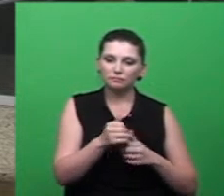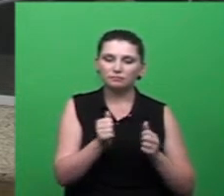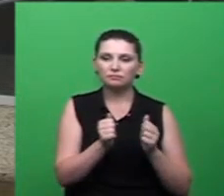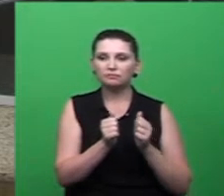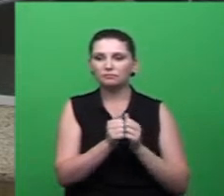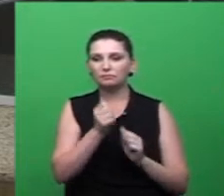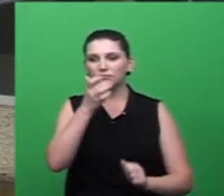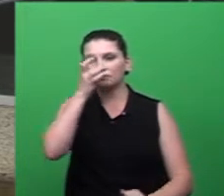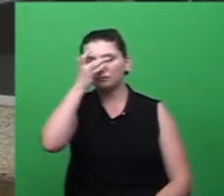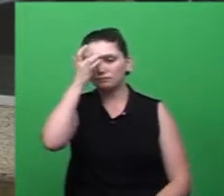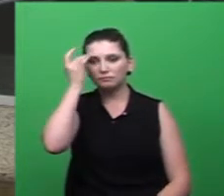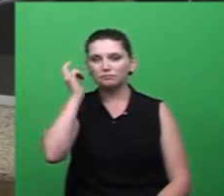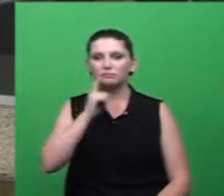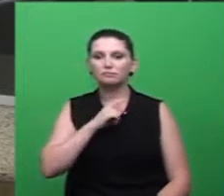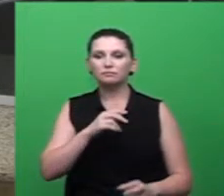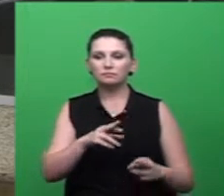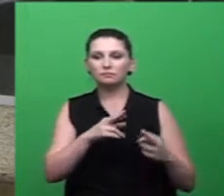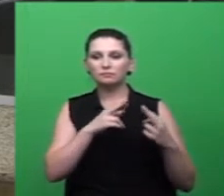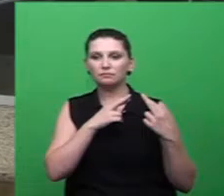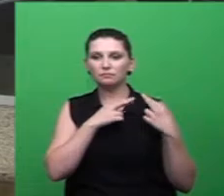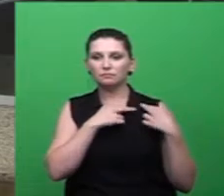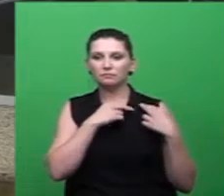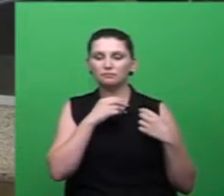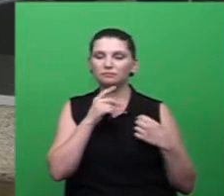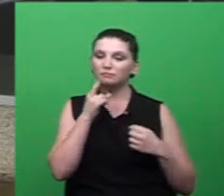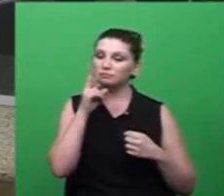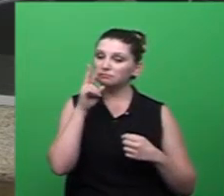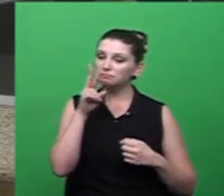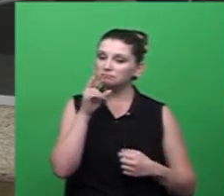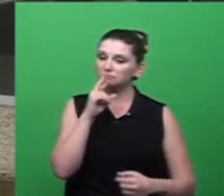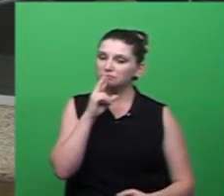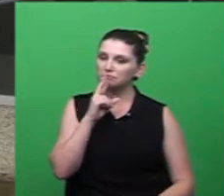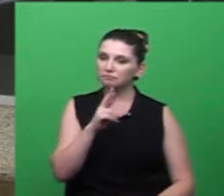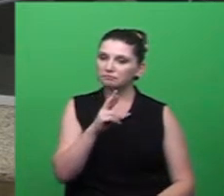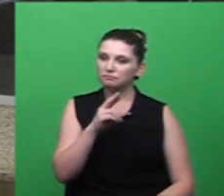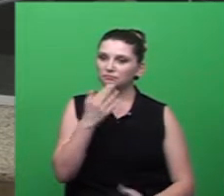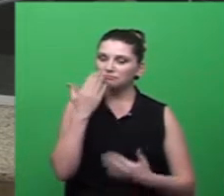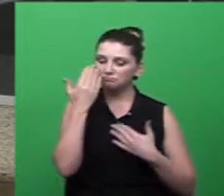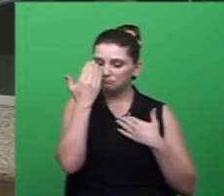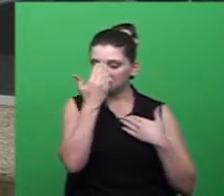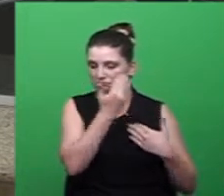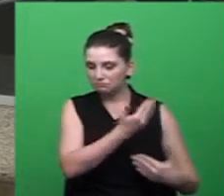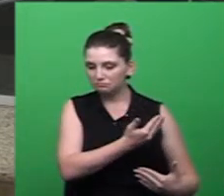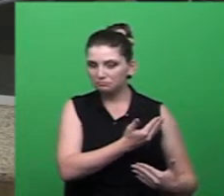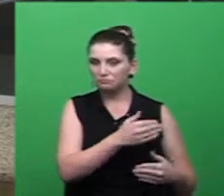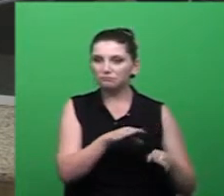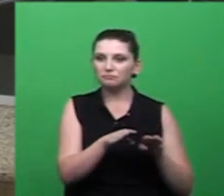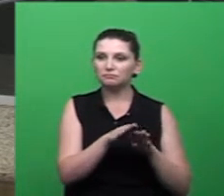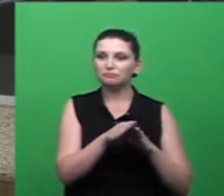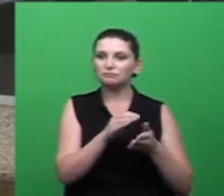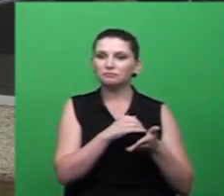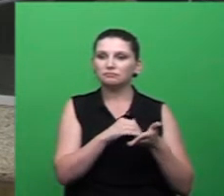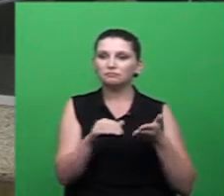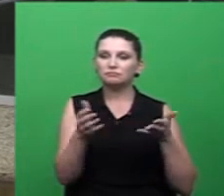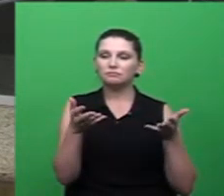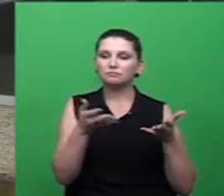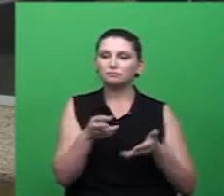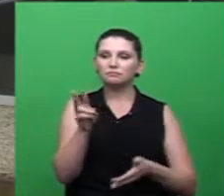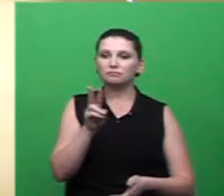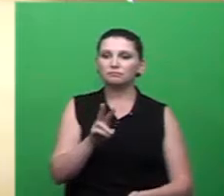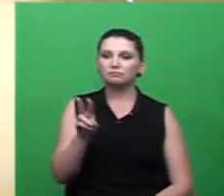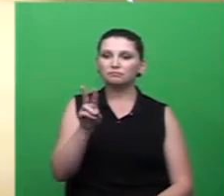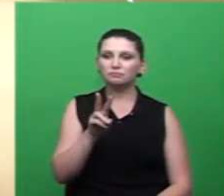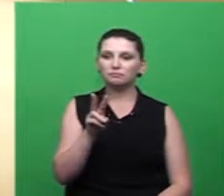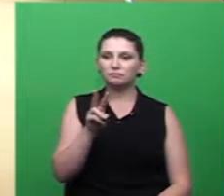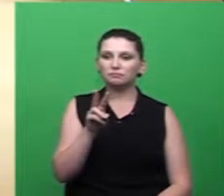responsáveis dos setores para averiguar e dar uma resposta ao senhor agradeço Ângela agradeço ao secretário com a palavra agora o vereador